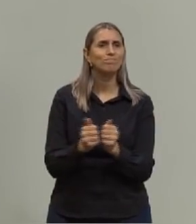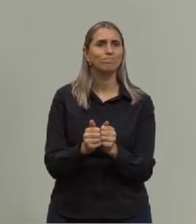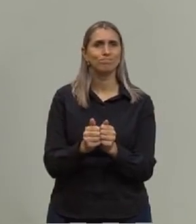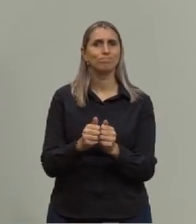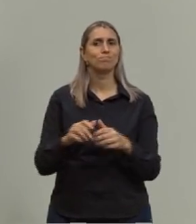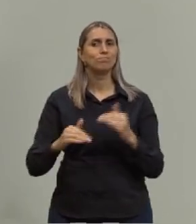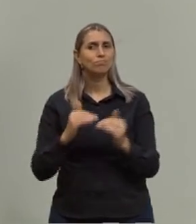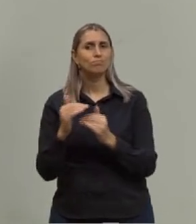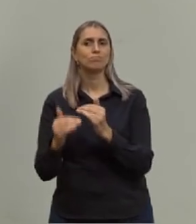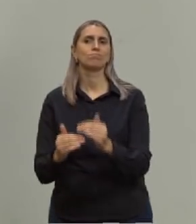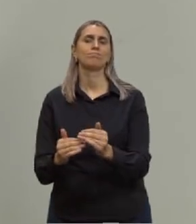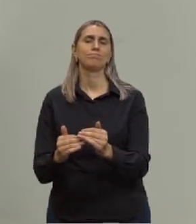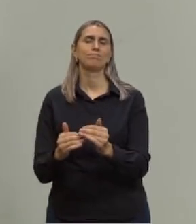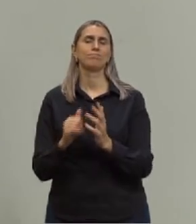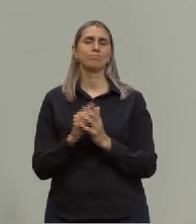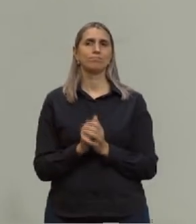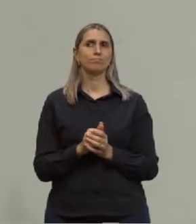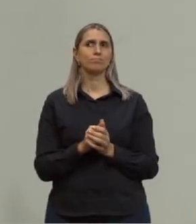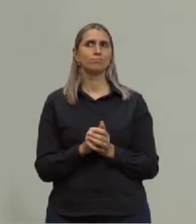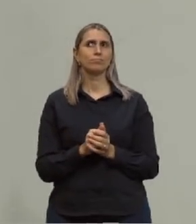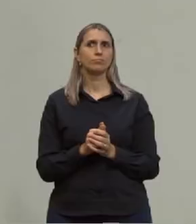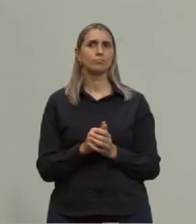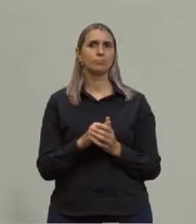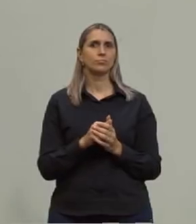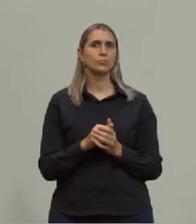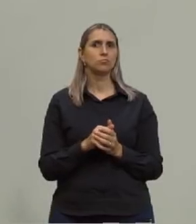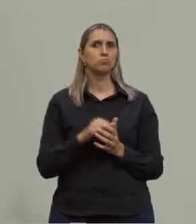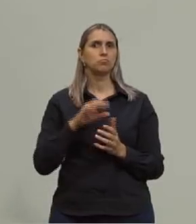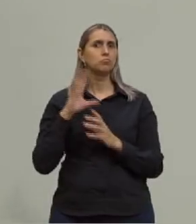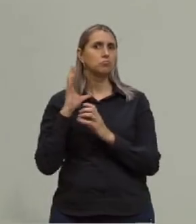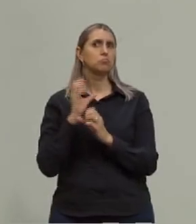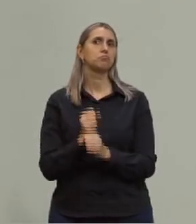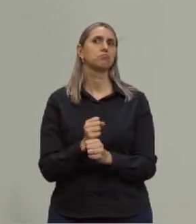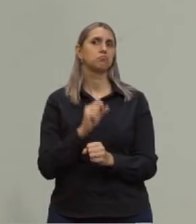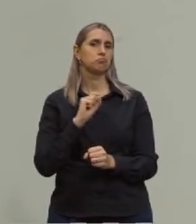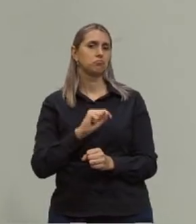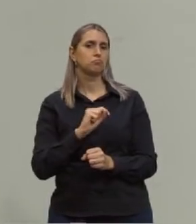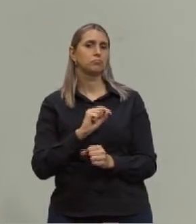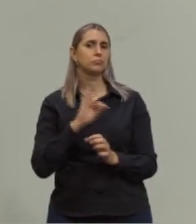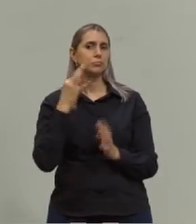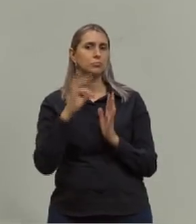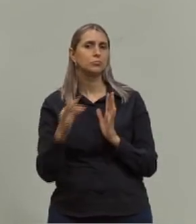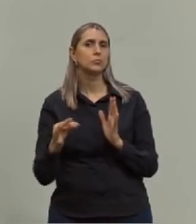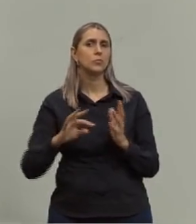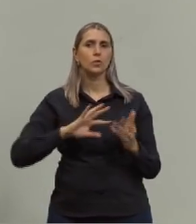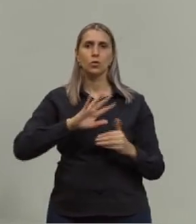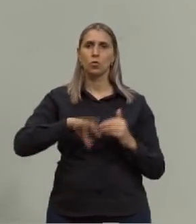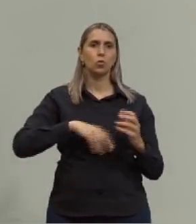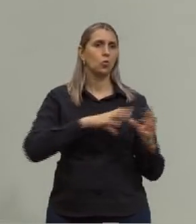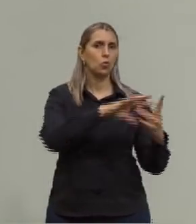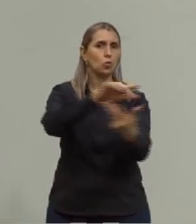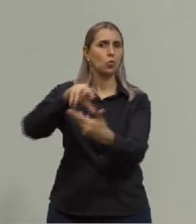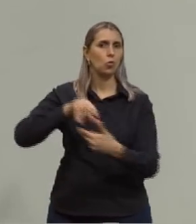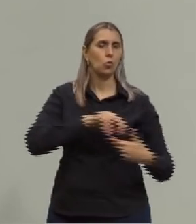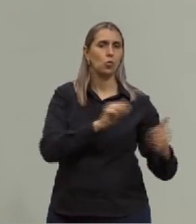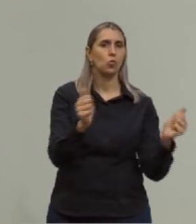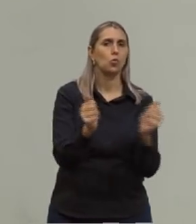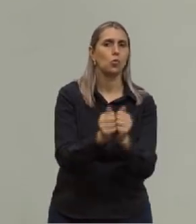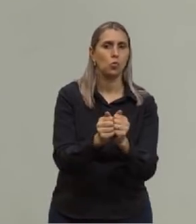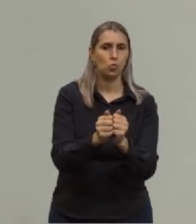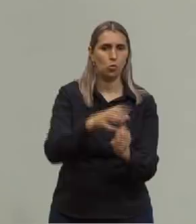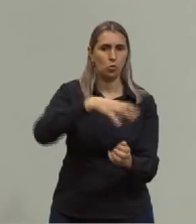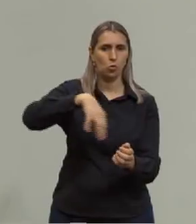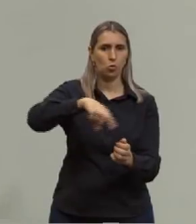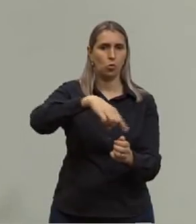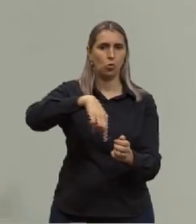Nesse processo então que leva à conclusão dessa teoria, onde então todo o universo estava concentrado em uma